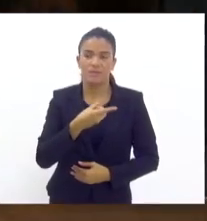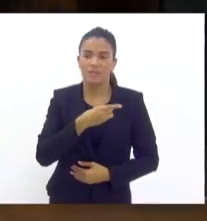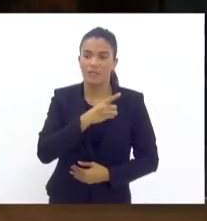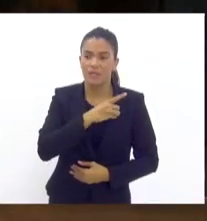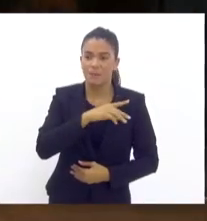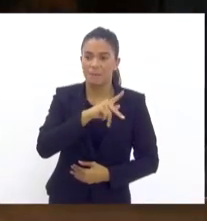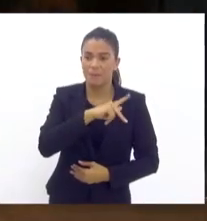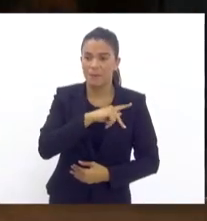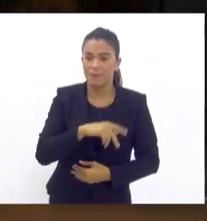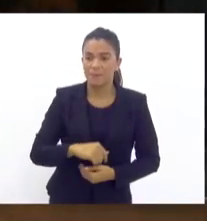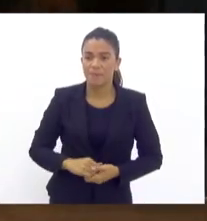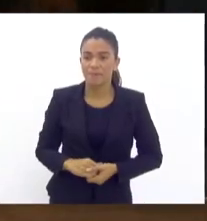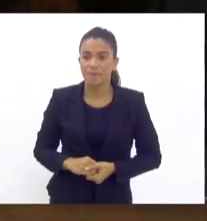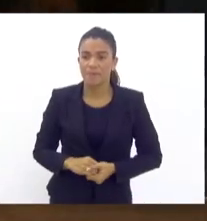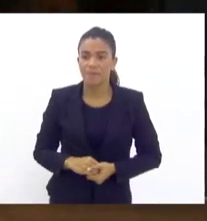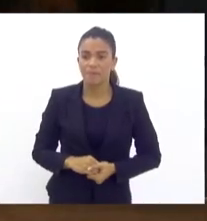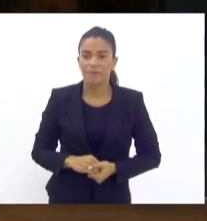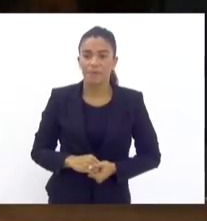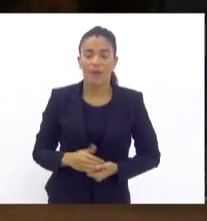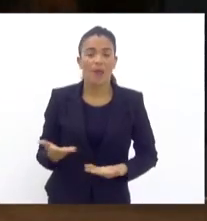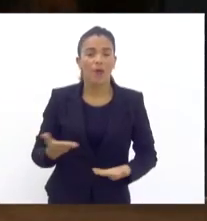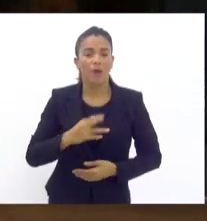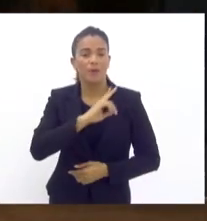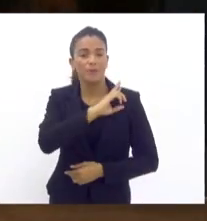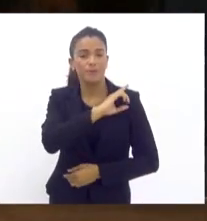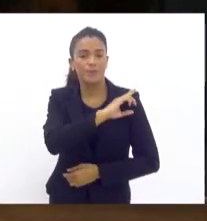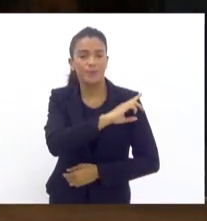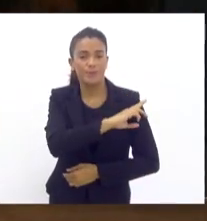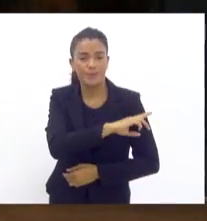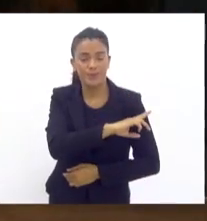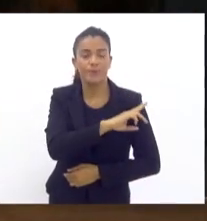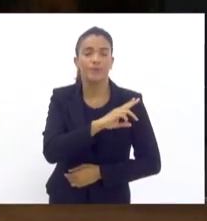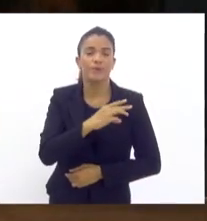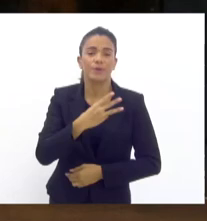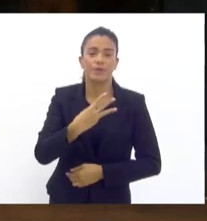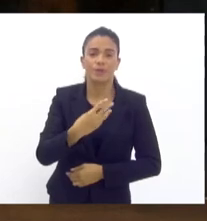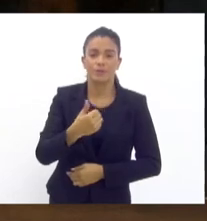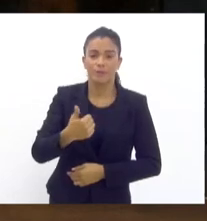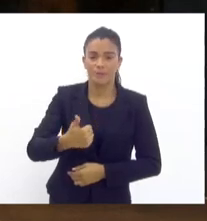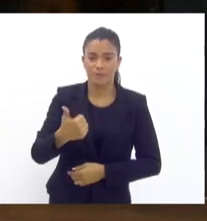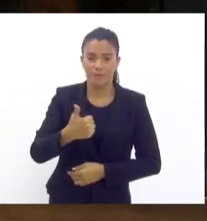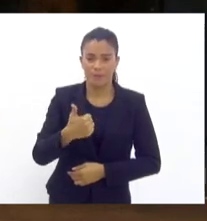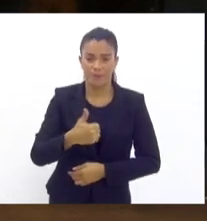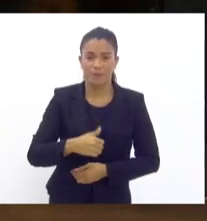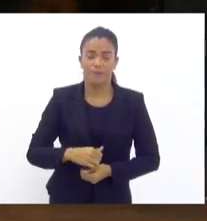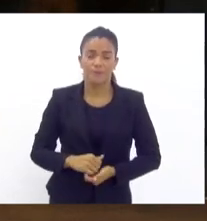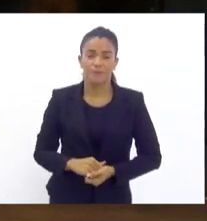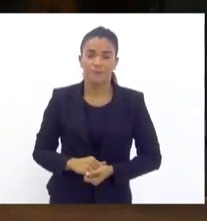então para o comandante do 41º Batalhão, Tenente Coronel Levi.